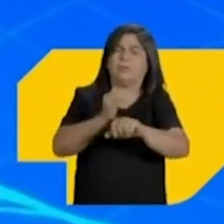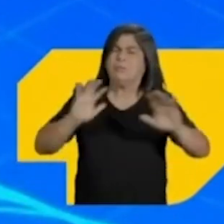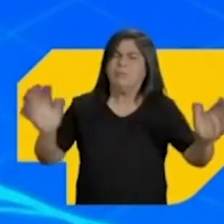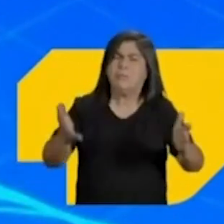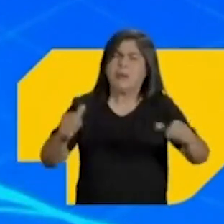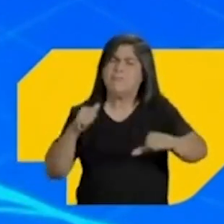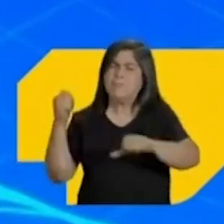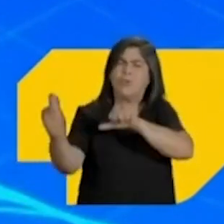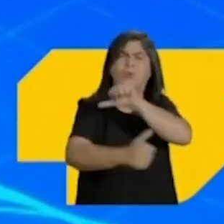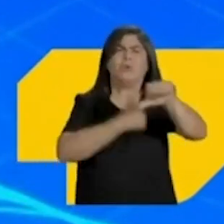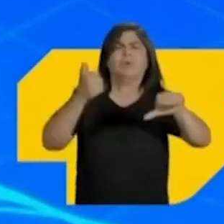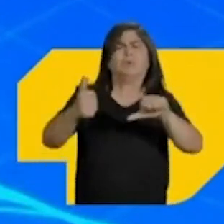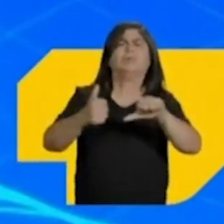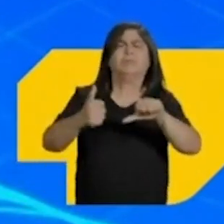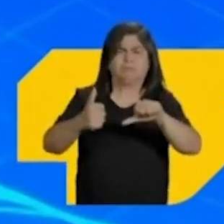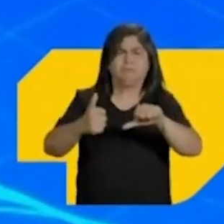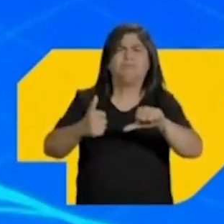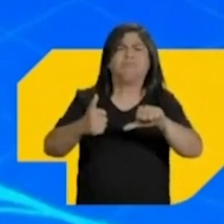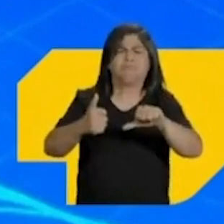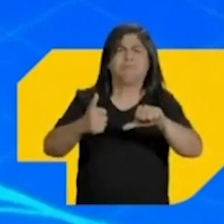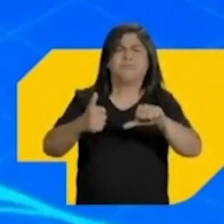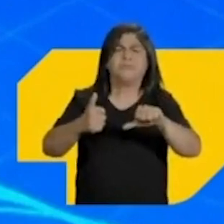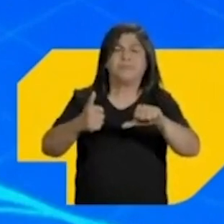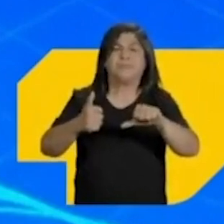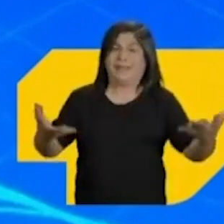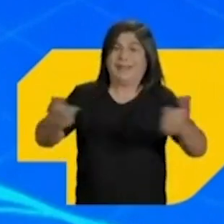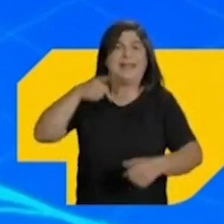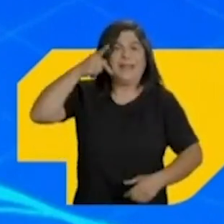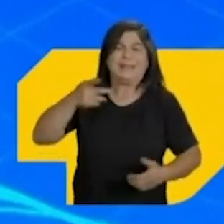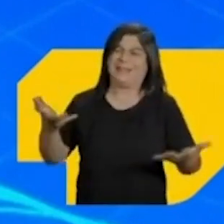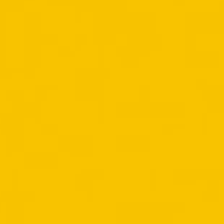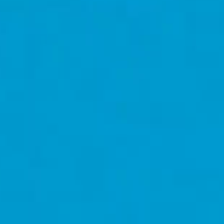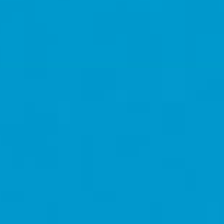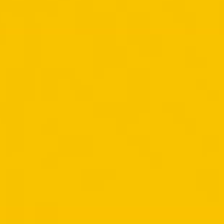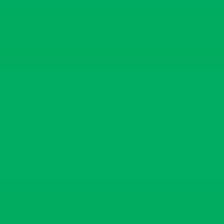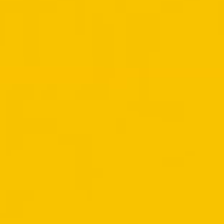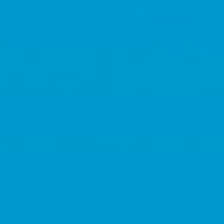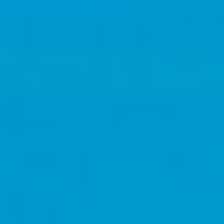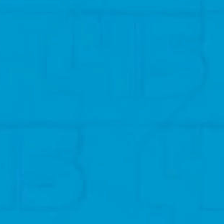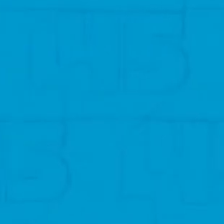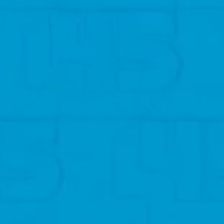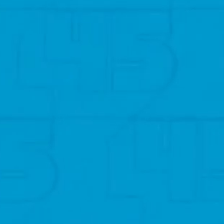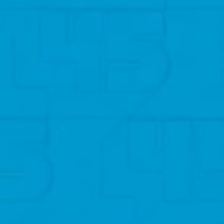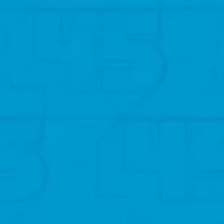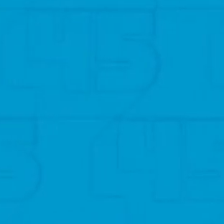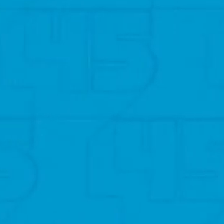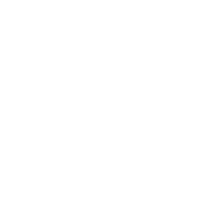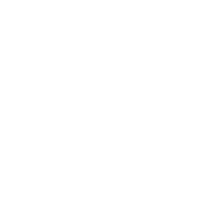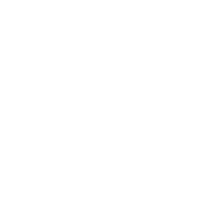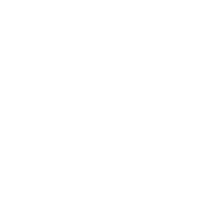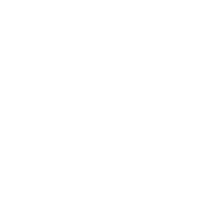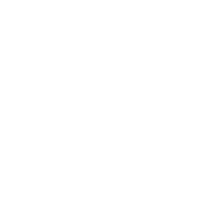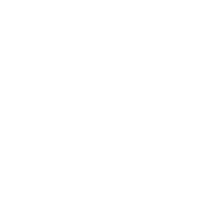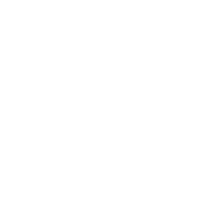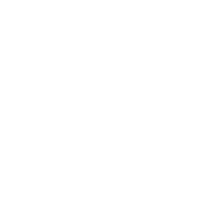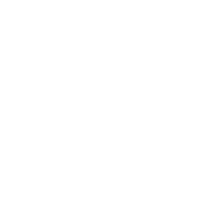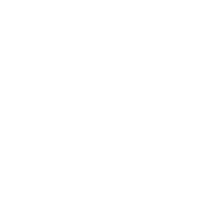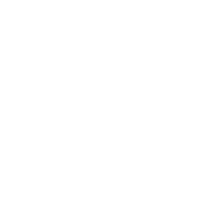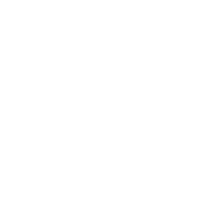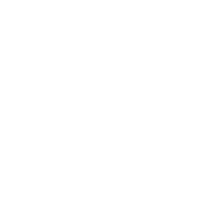oferecer é algo mais arejado, oxigenado. A mudança de uma mudança de postura que a paraíba merece. 45! 45!